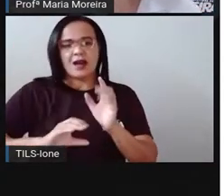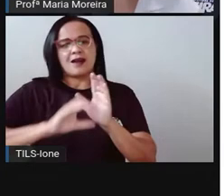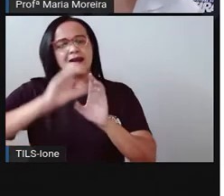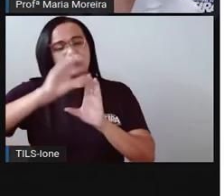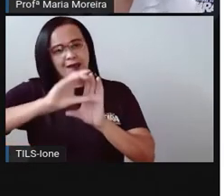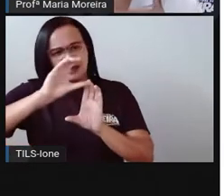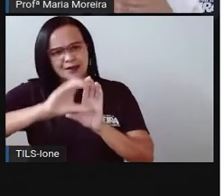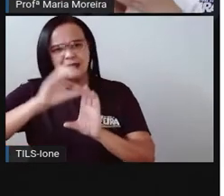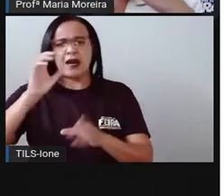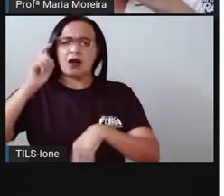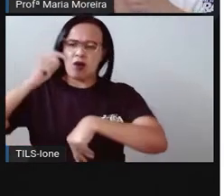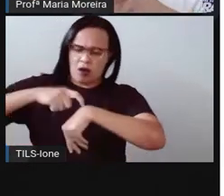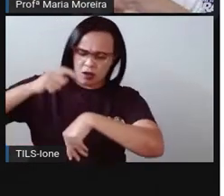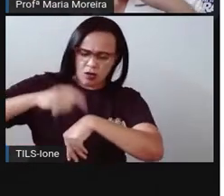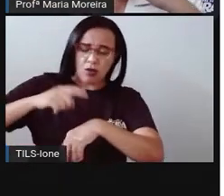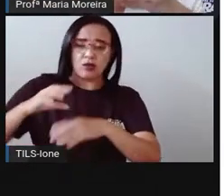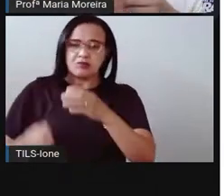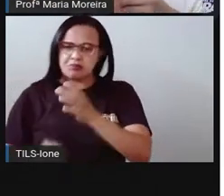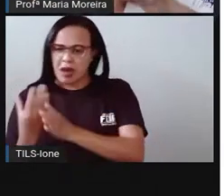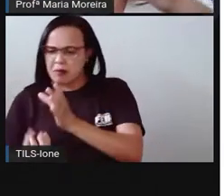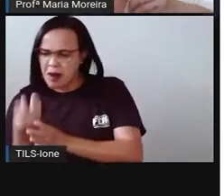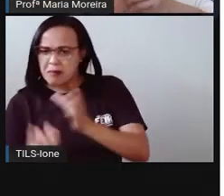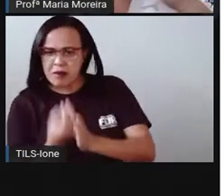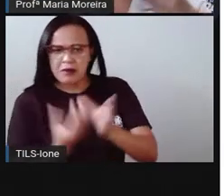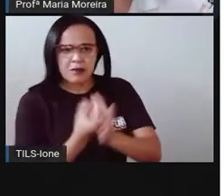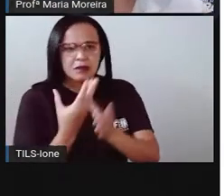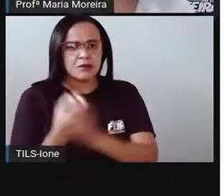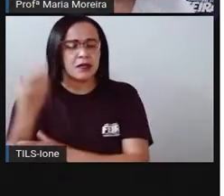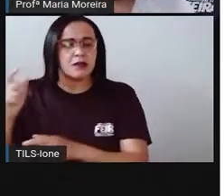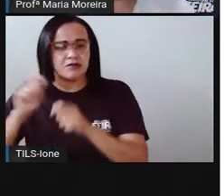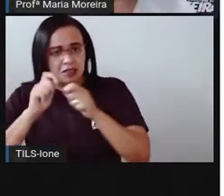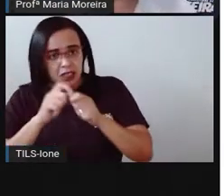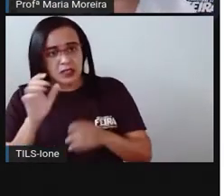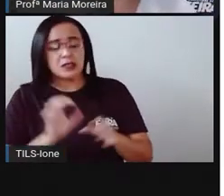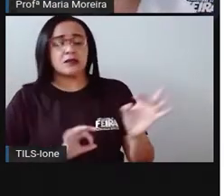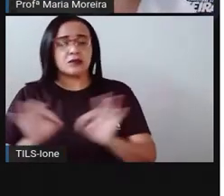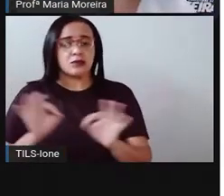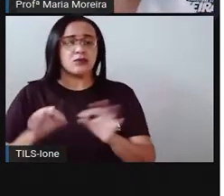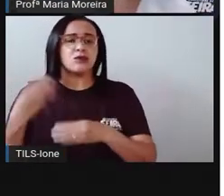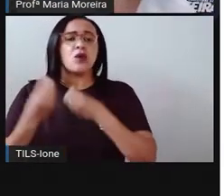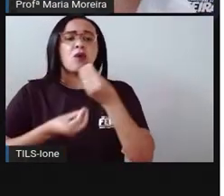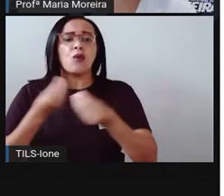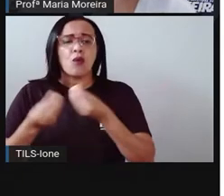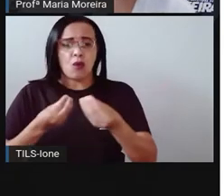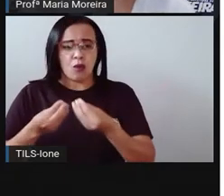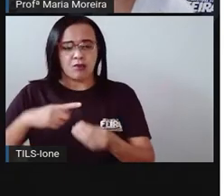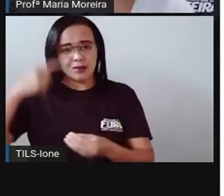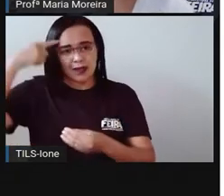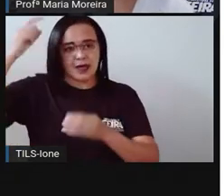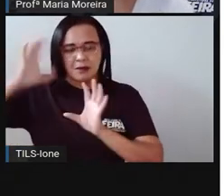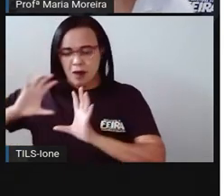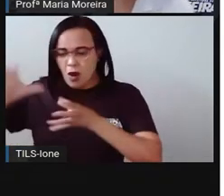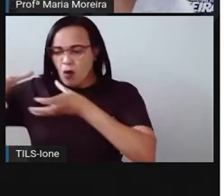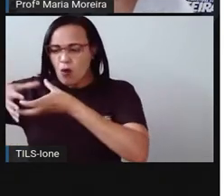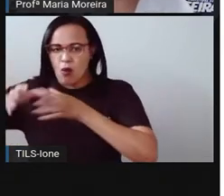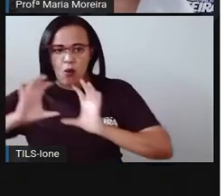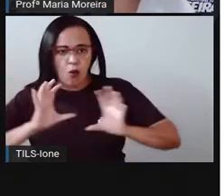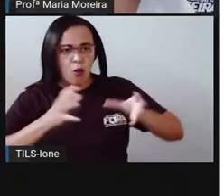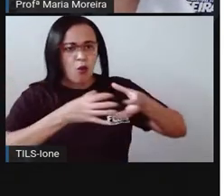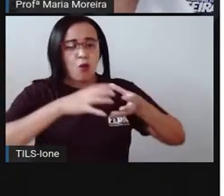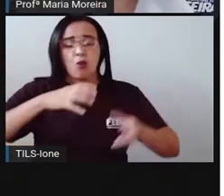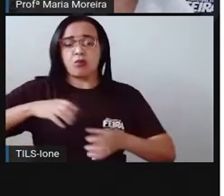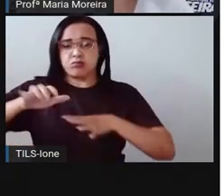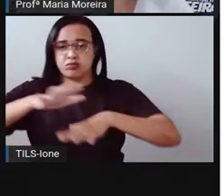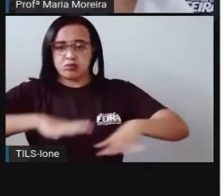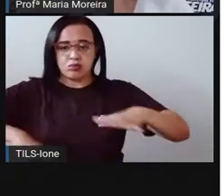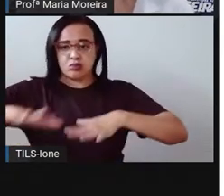aí elas foram inventadas à medida que houve a necessidade das civilizações de controlar aí essa questão